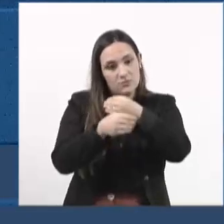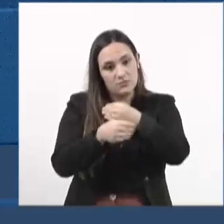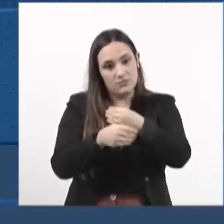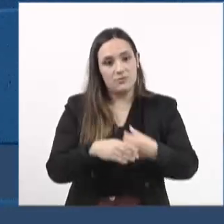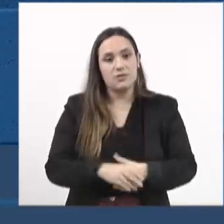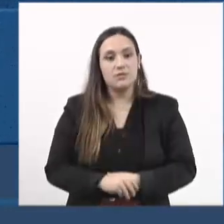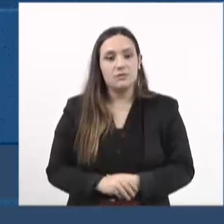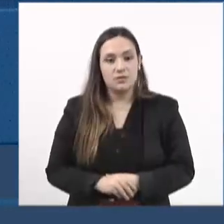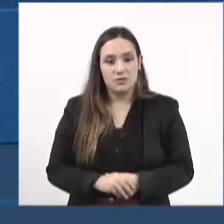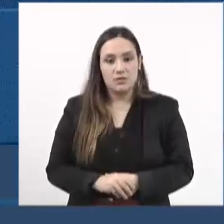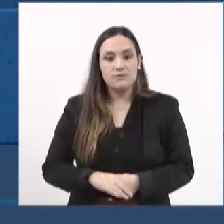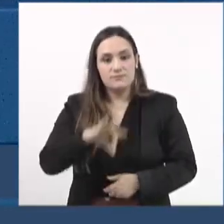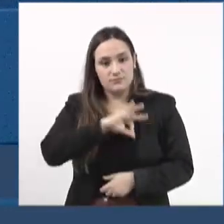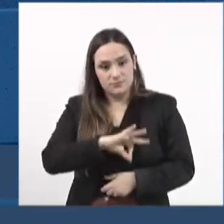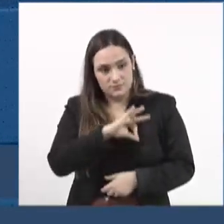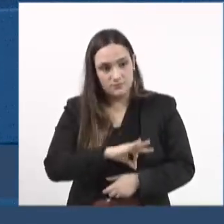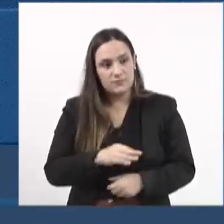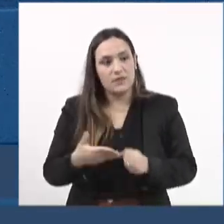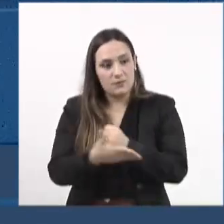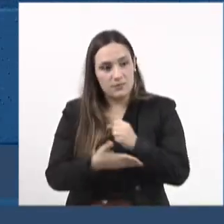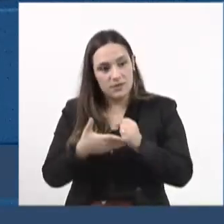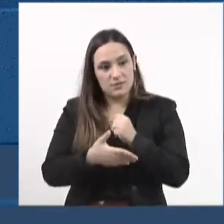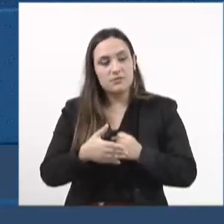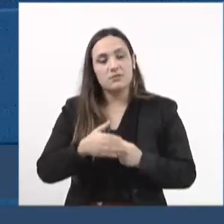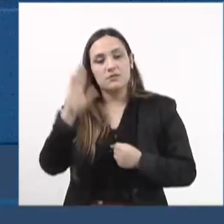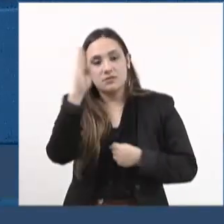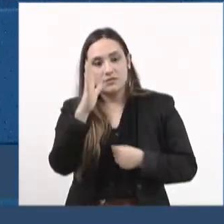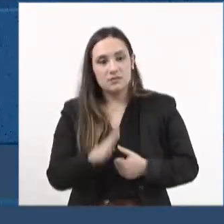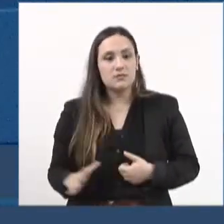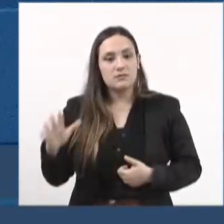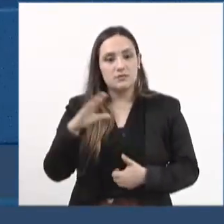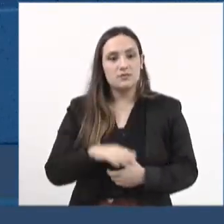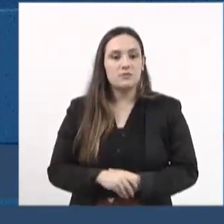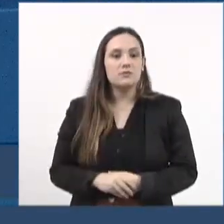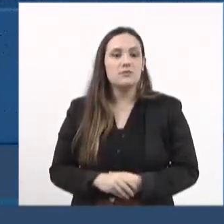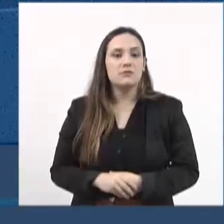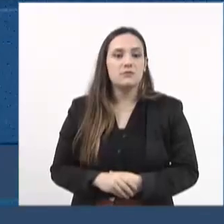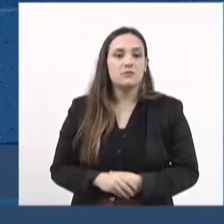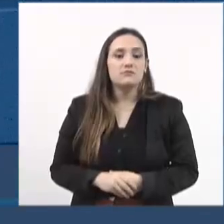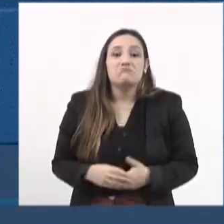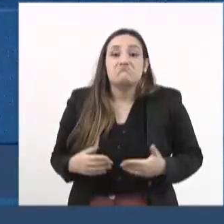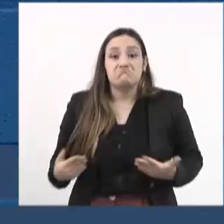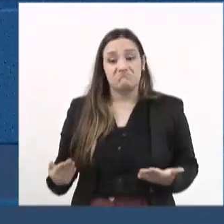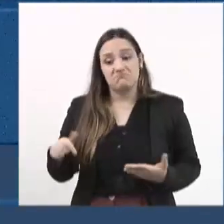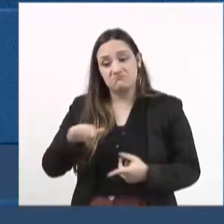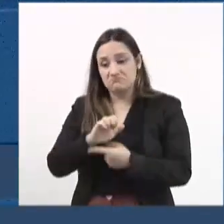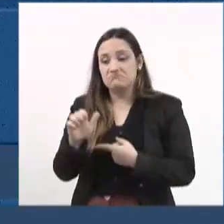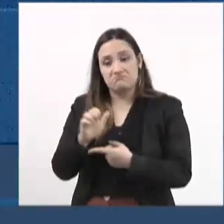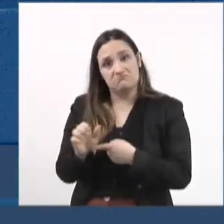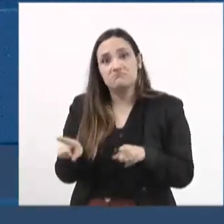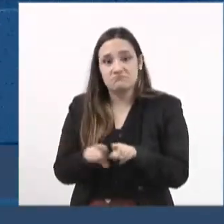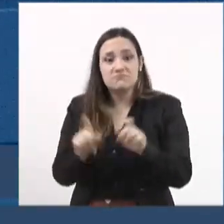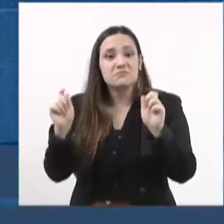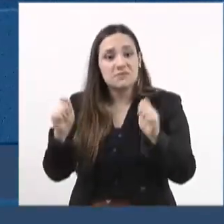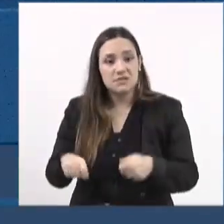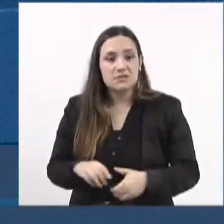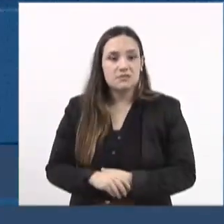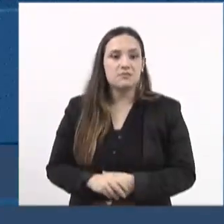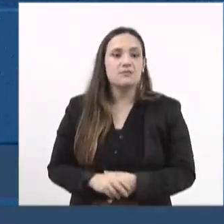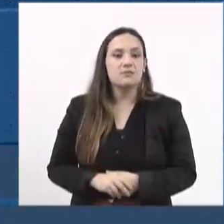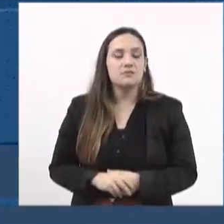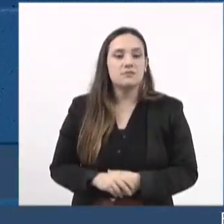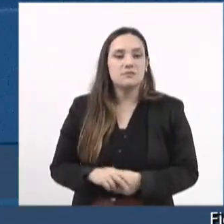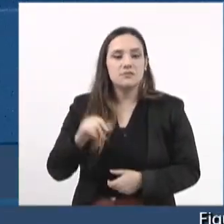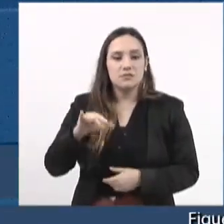para que seja pago o piso nacional, não há porquê não fazer quando houver essa